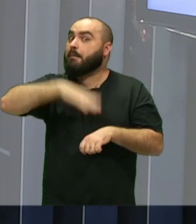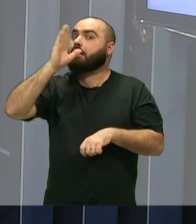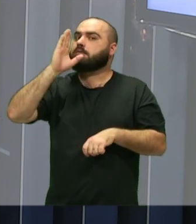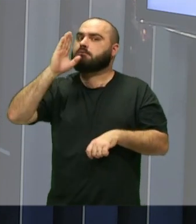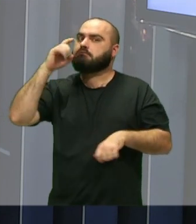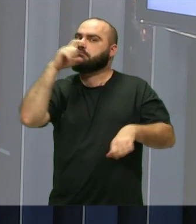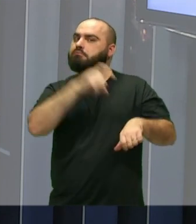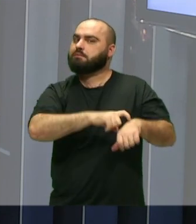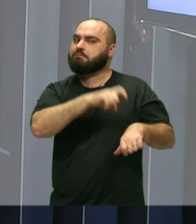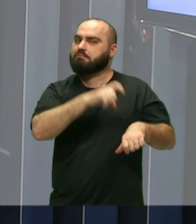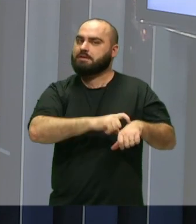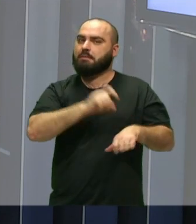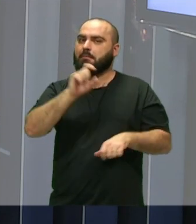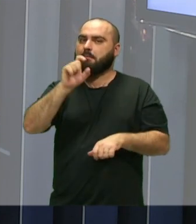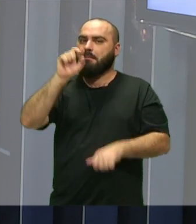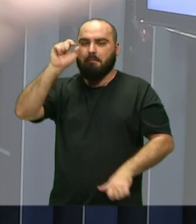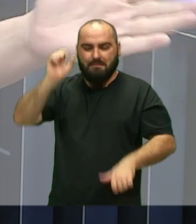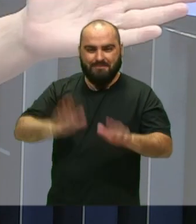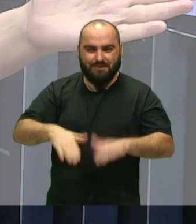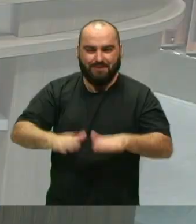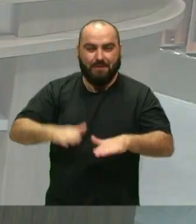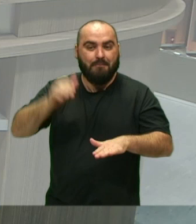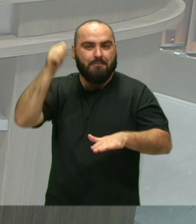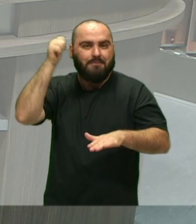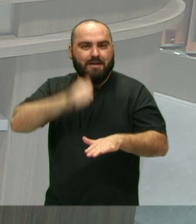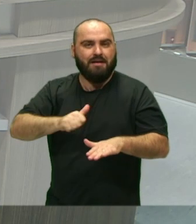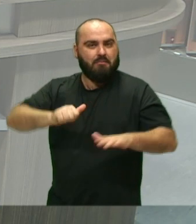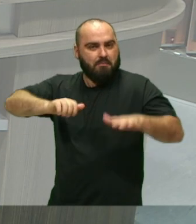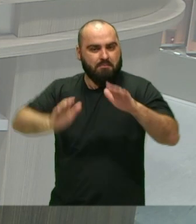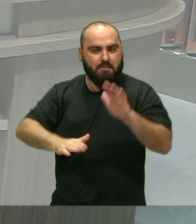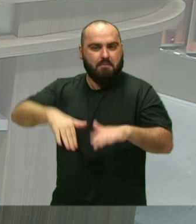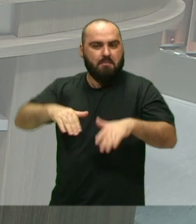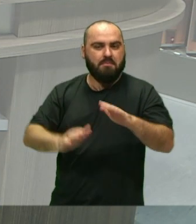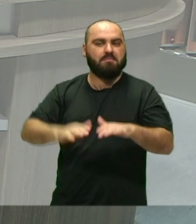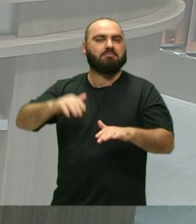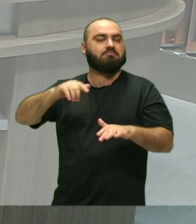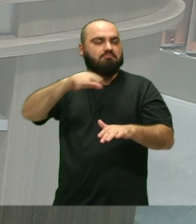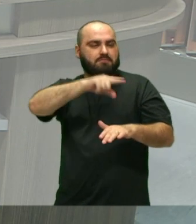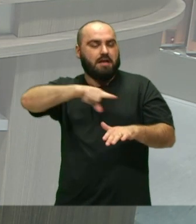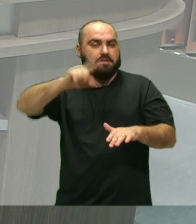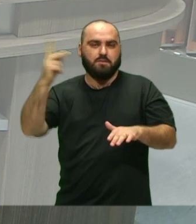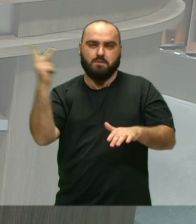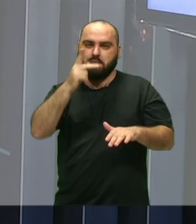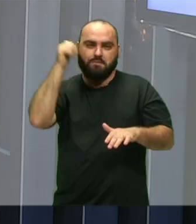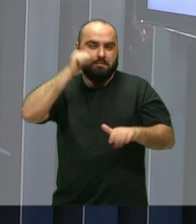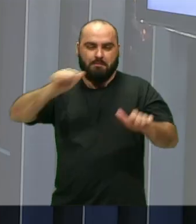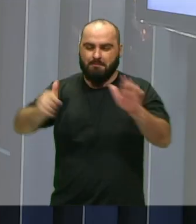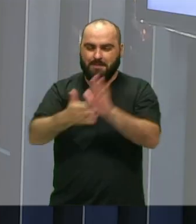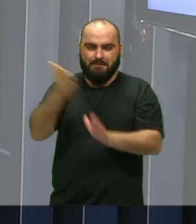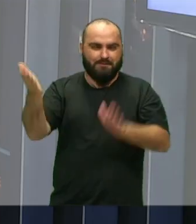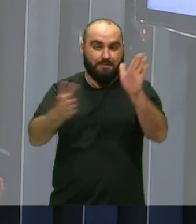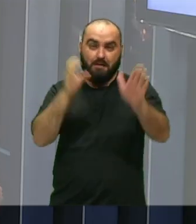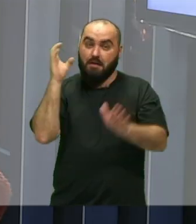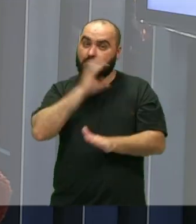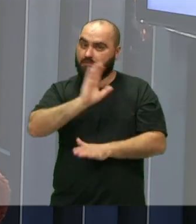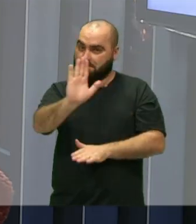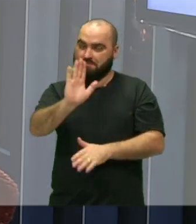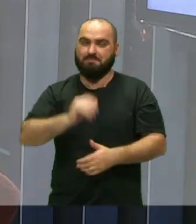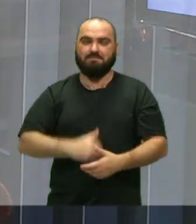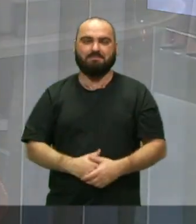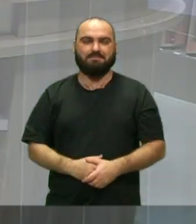delícia Que é o baque Mulher Com essas figuras Memoráveis e maravilhosas Até um minuto A gente já volta